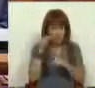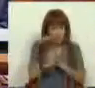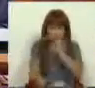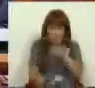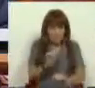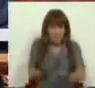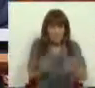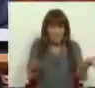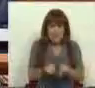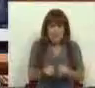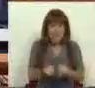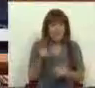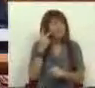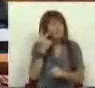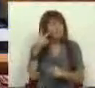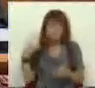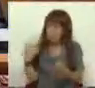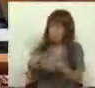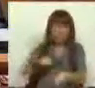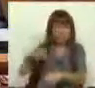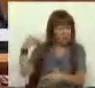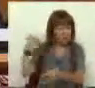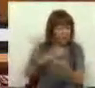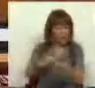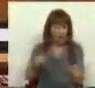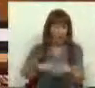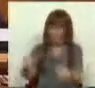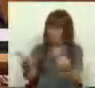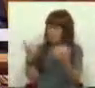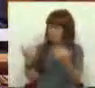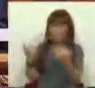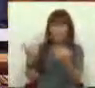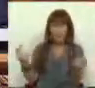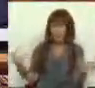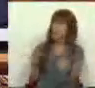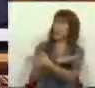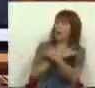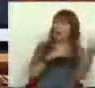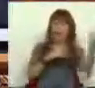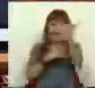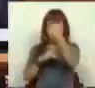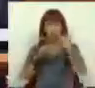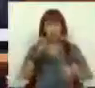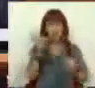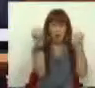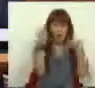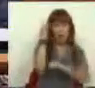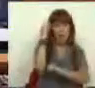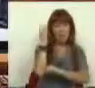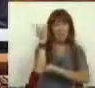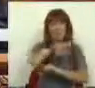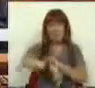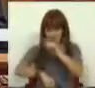públicos, como se tem observado nos últimos tempos pelas notícias que correm quer na região